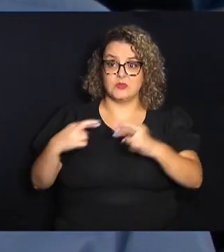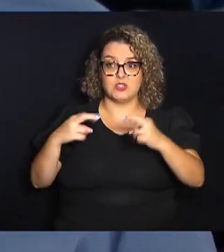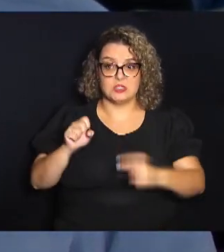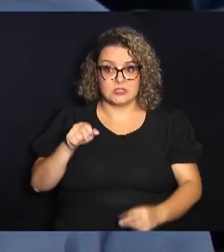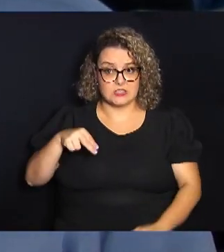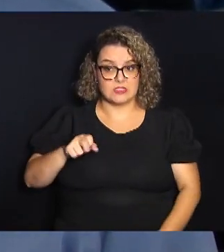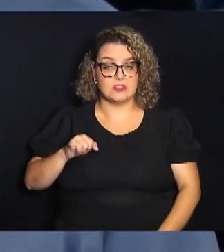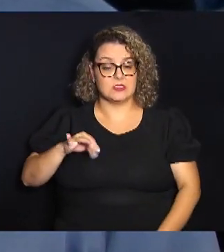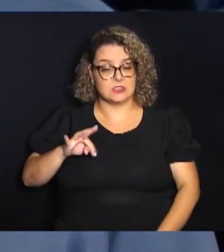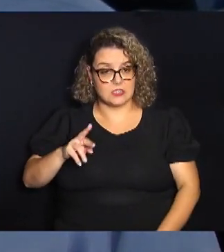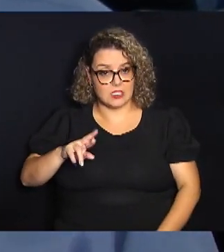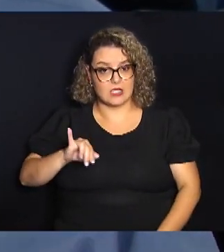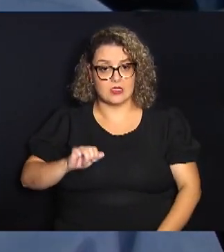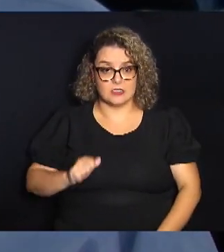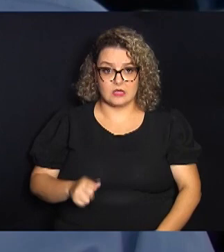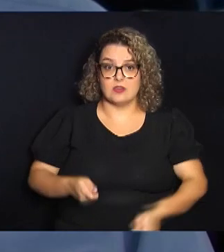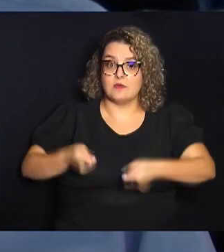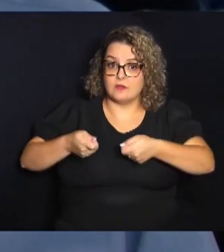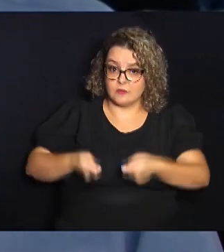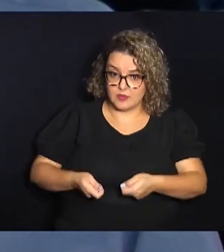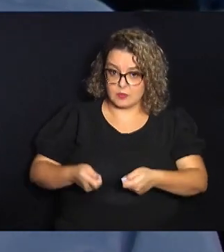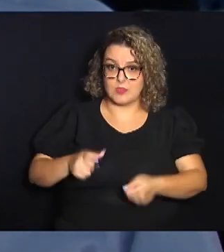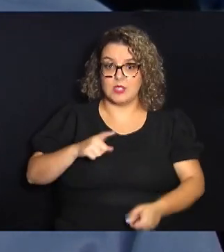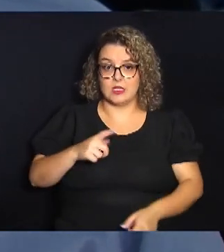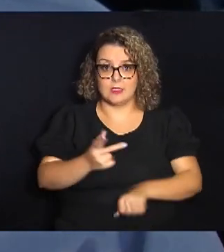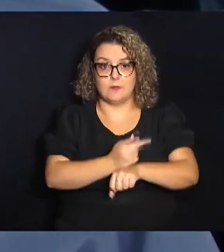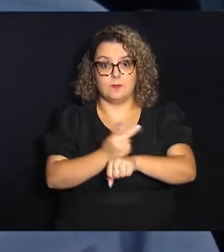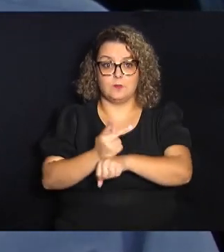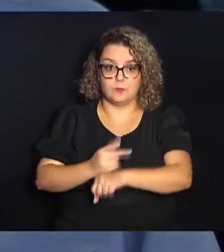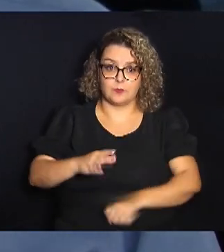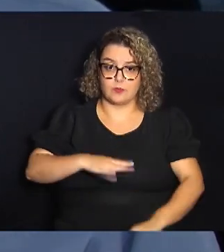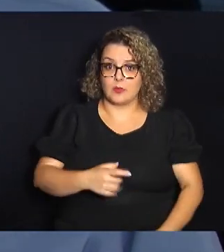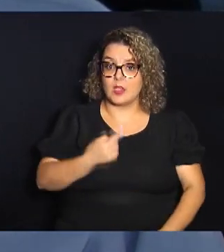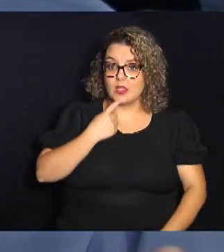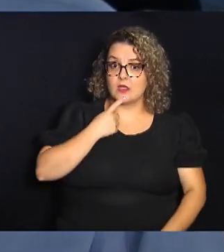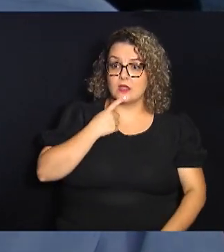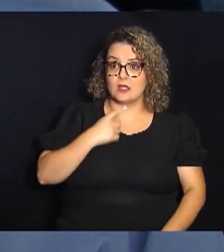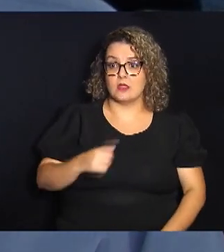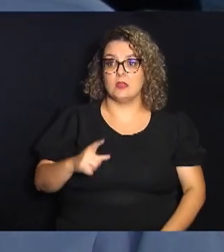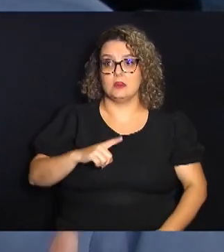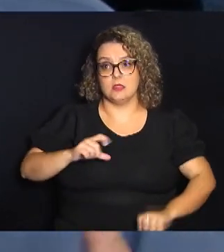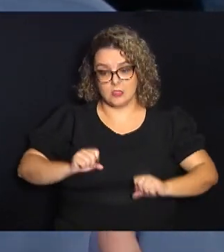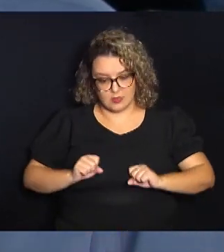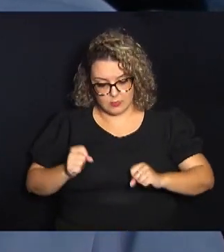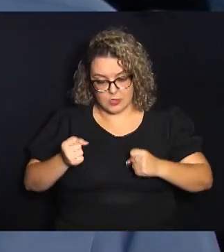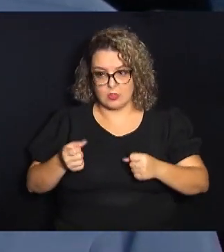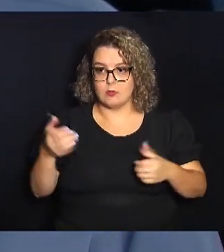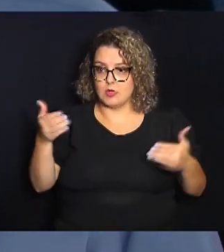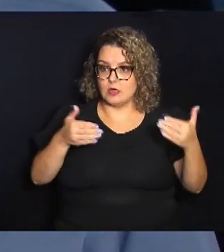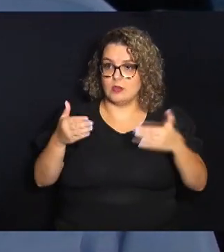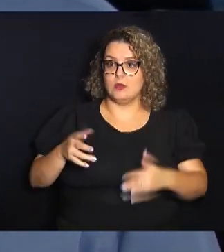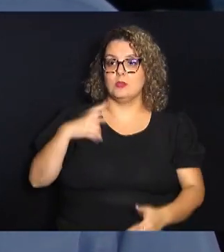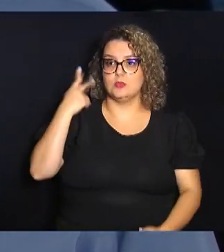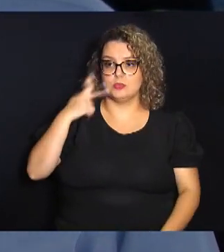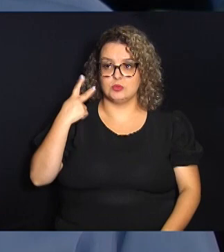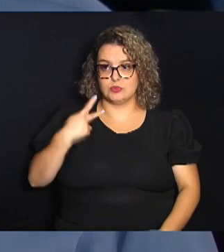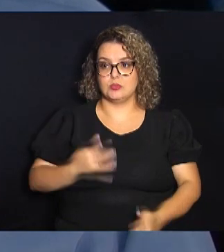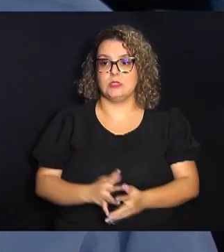consistente. A gente tem procurado em Campinas, a Câmara tem encampado, participado, os vereadores têm,